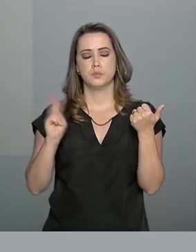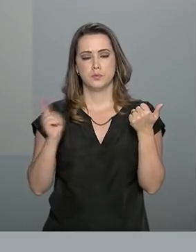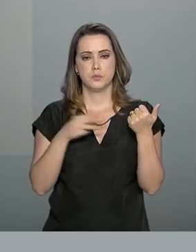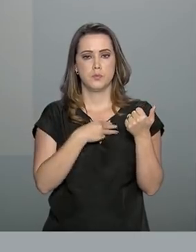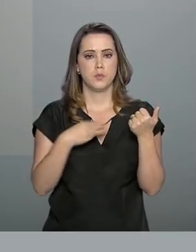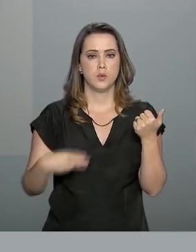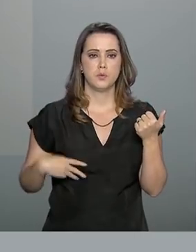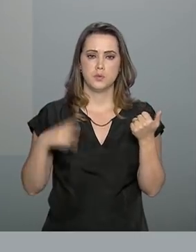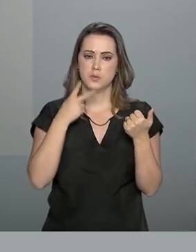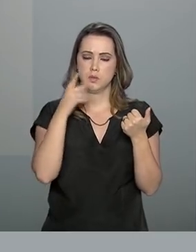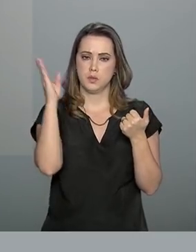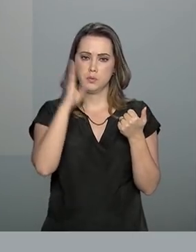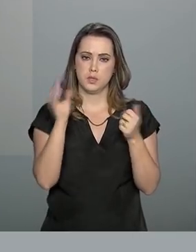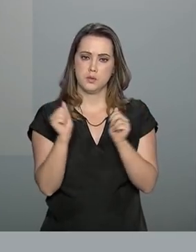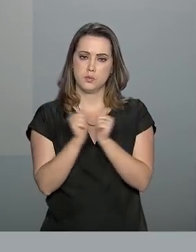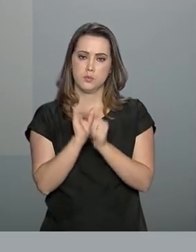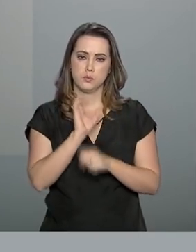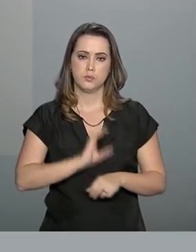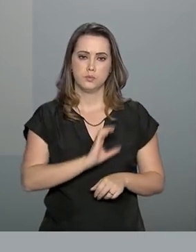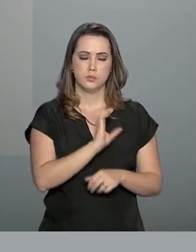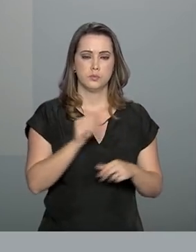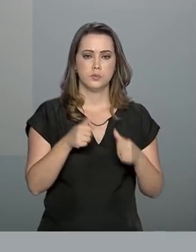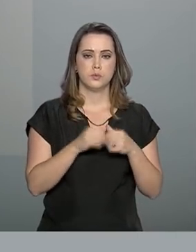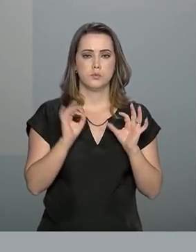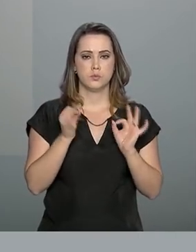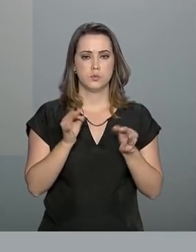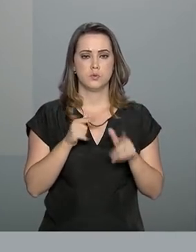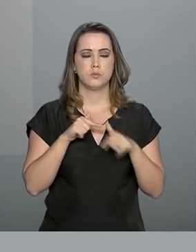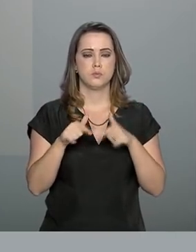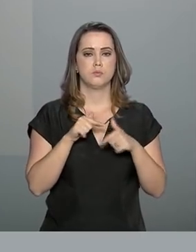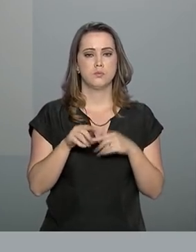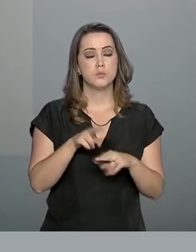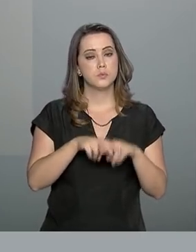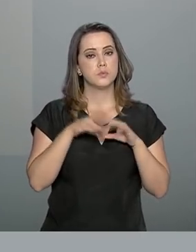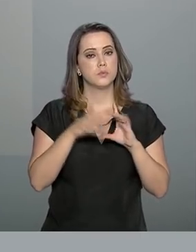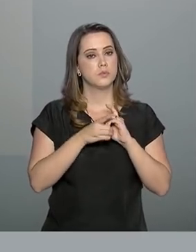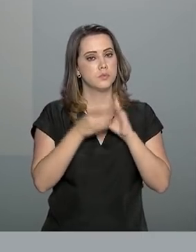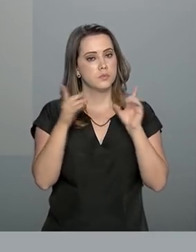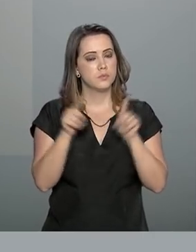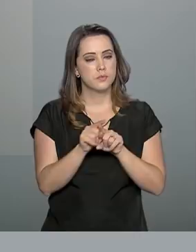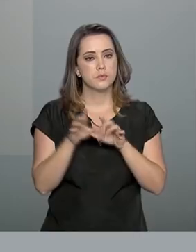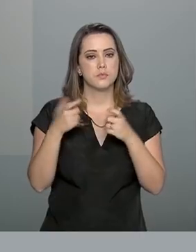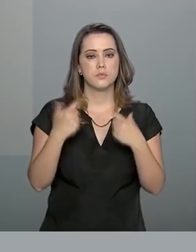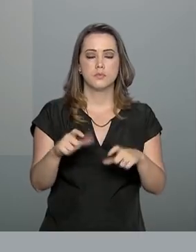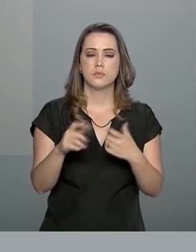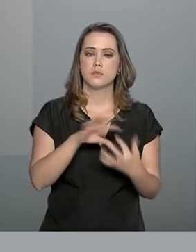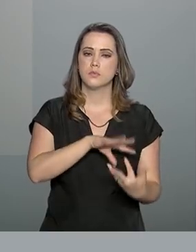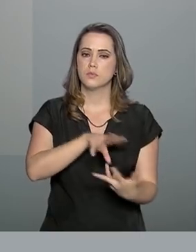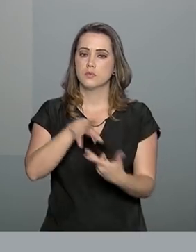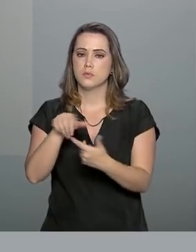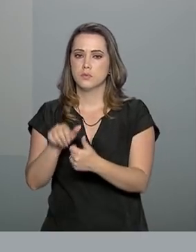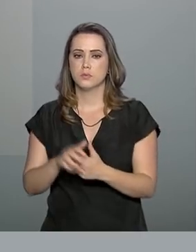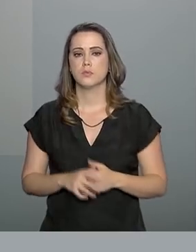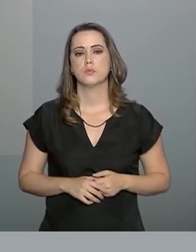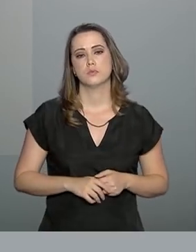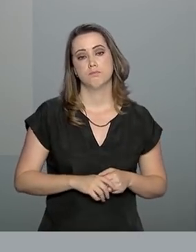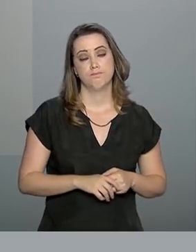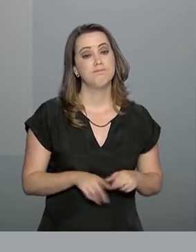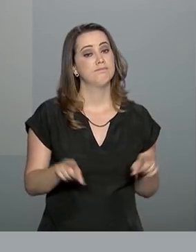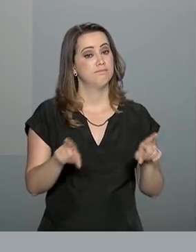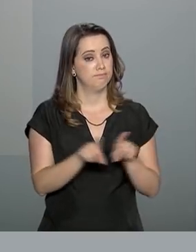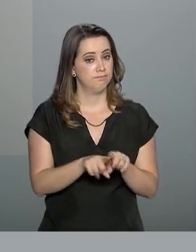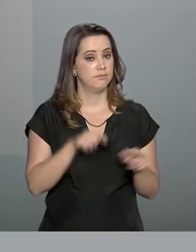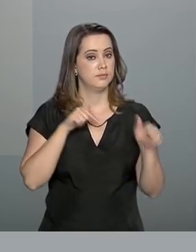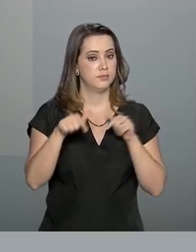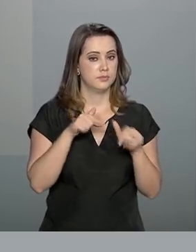O ministro afirma que Brasil e Canadá estão prontos para atuar a favor da democracia na região e no mundo. E